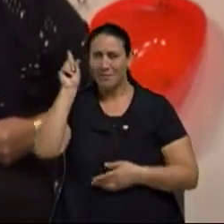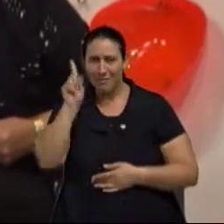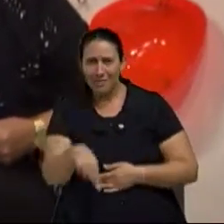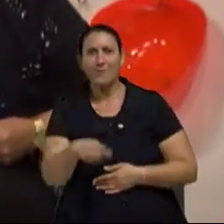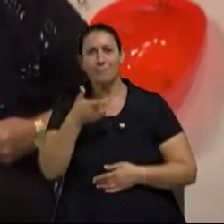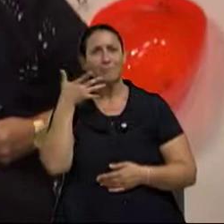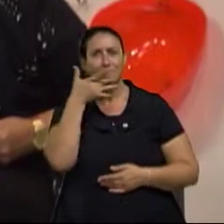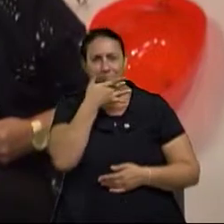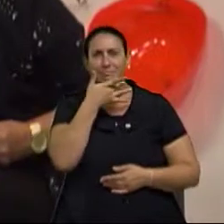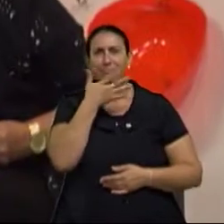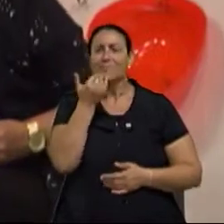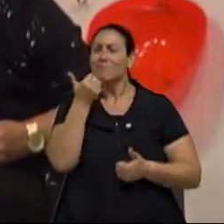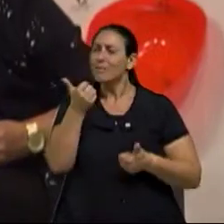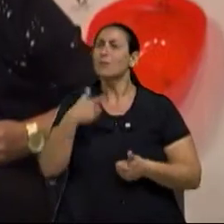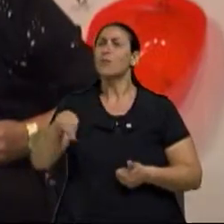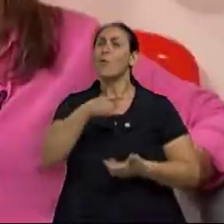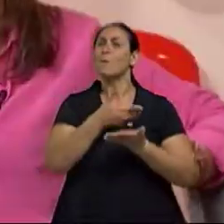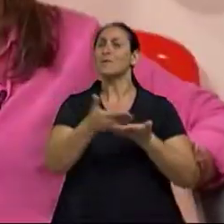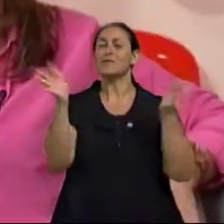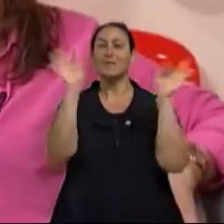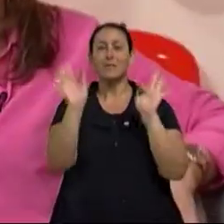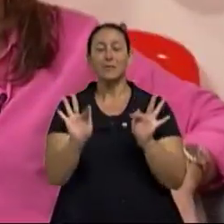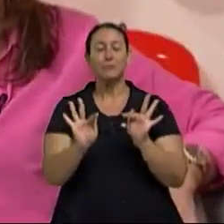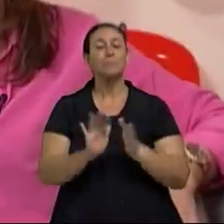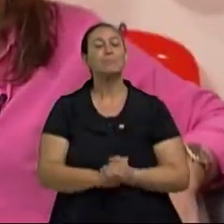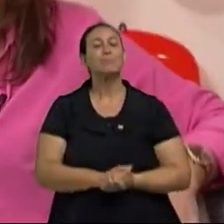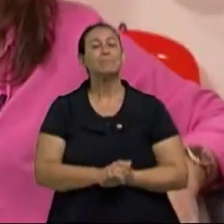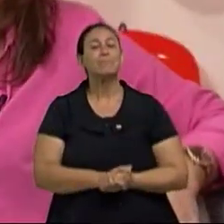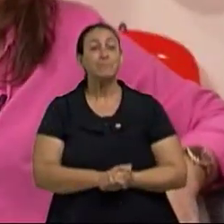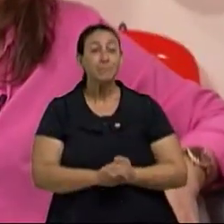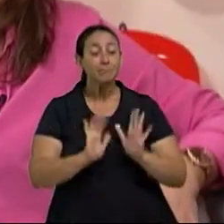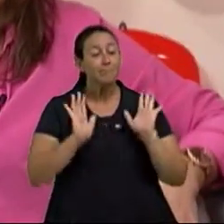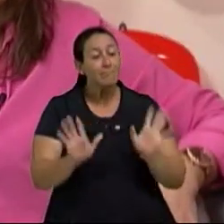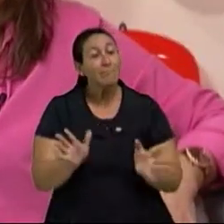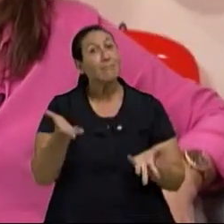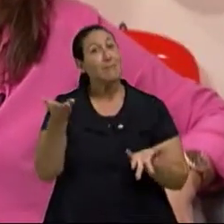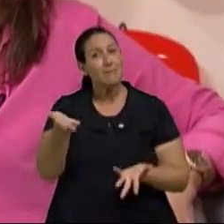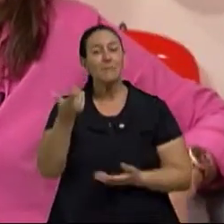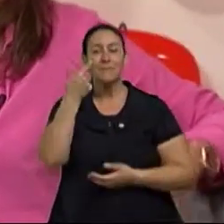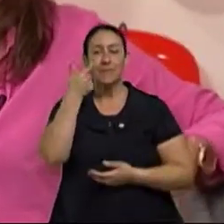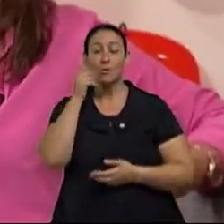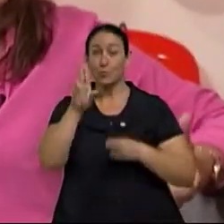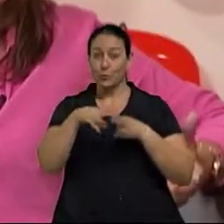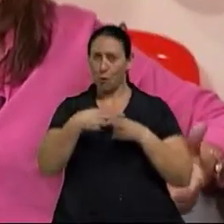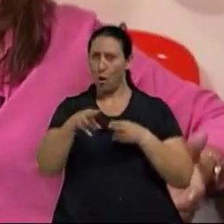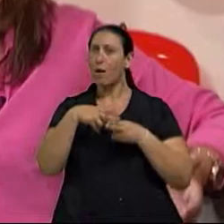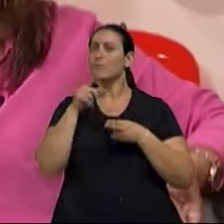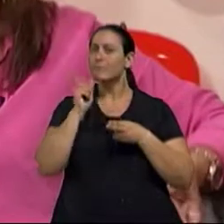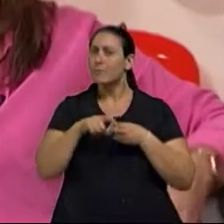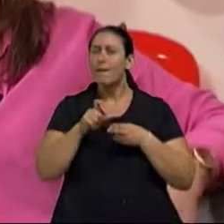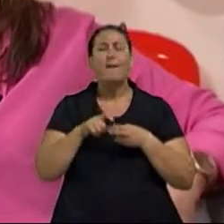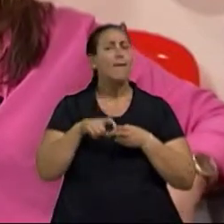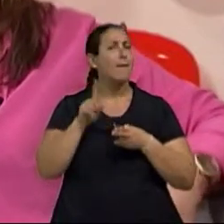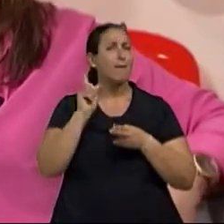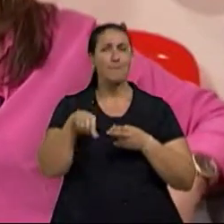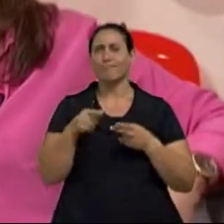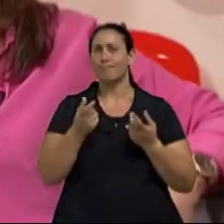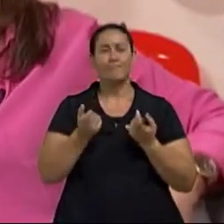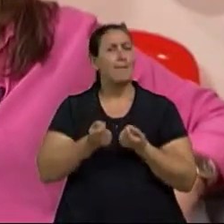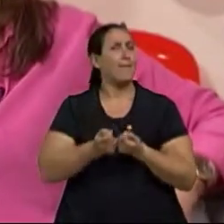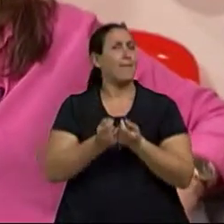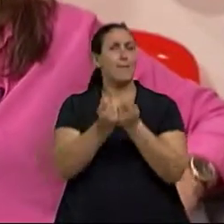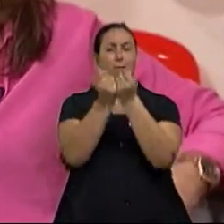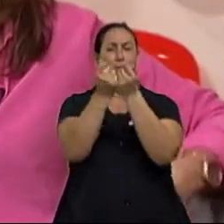já pra começar a nossa felicidade? Olha, Isabel, o chocolate, na verdade, é um alimento riquíssimo.